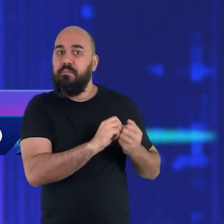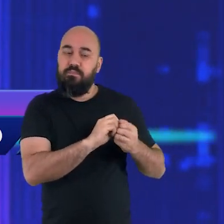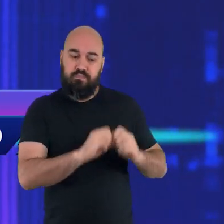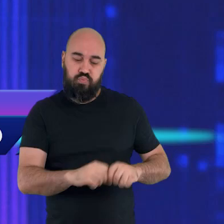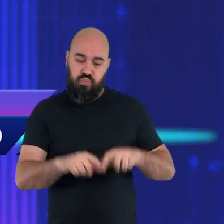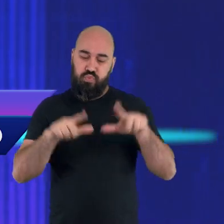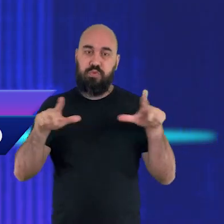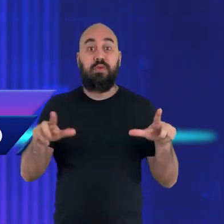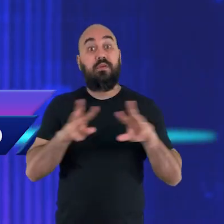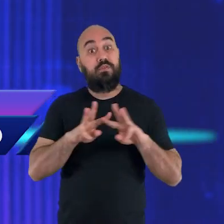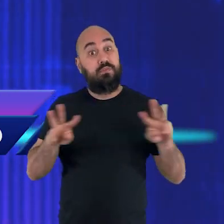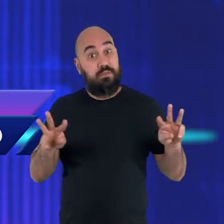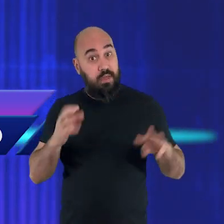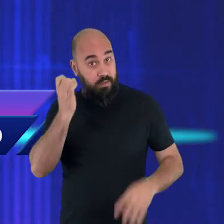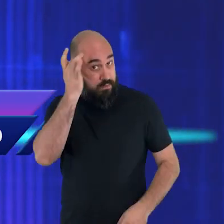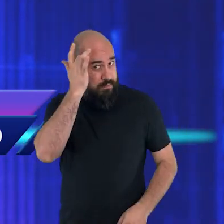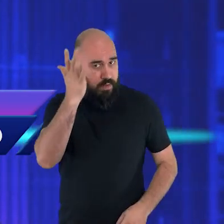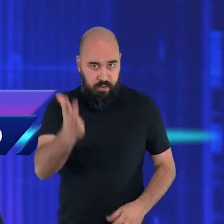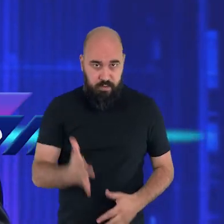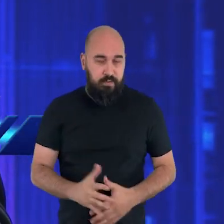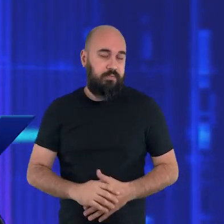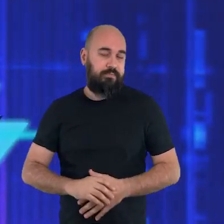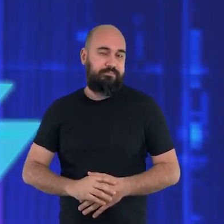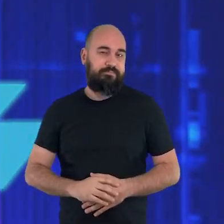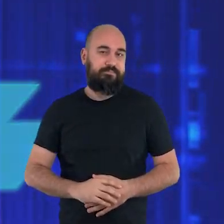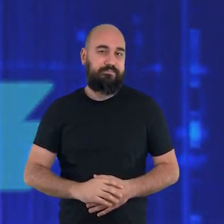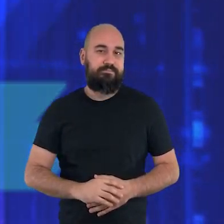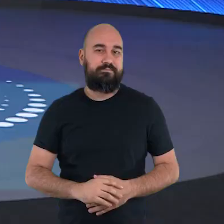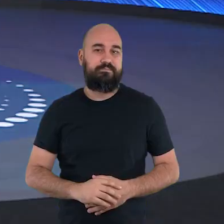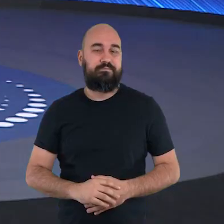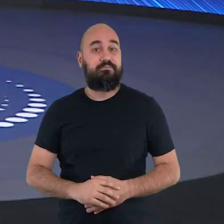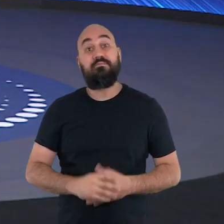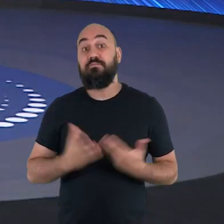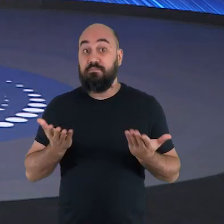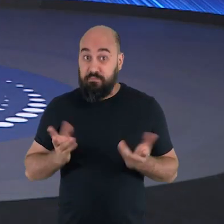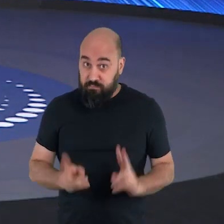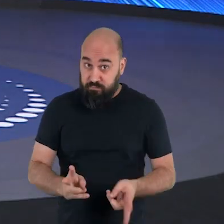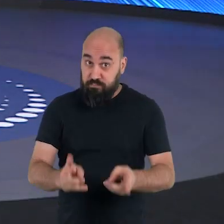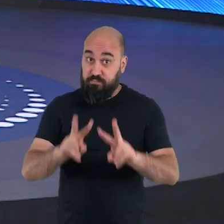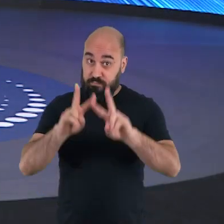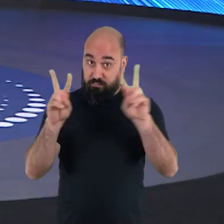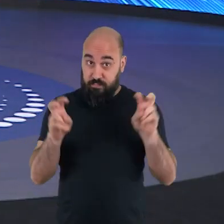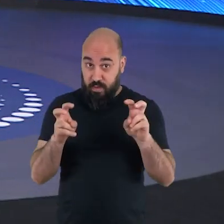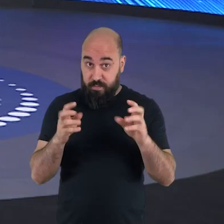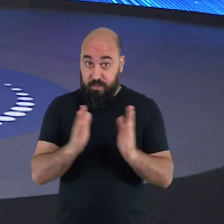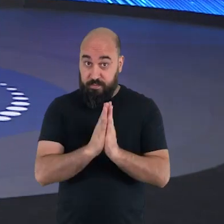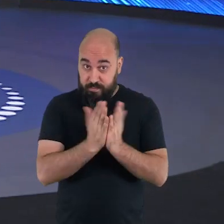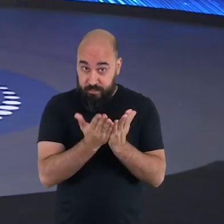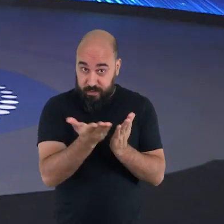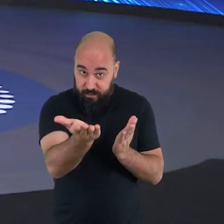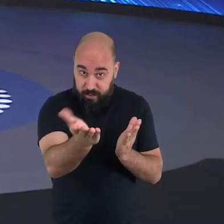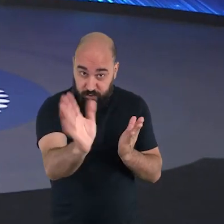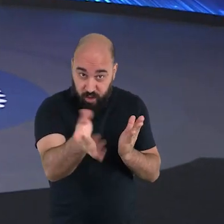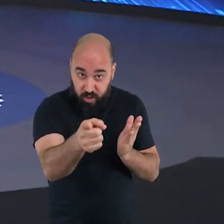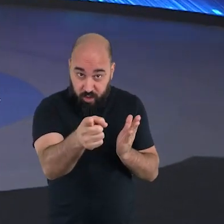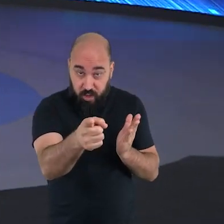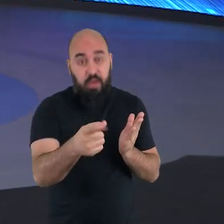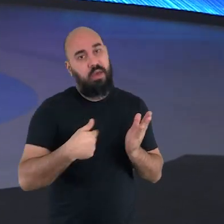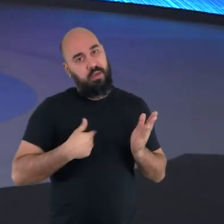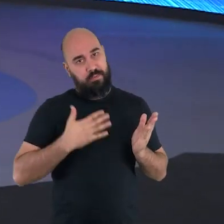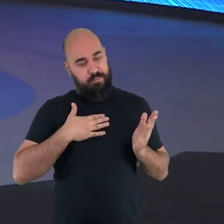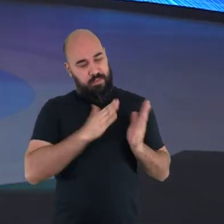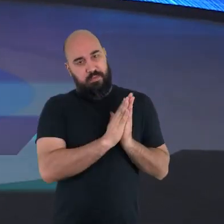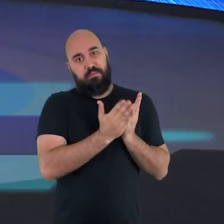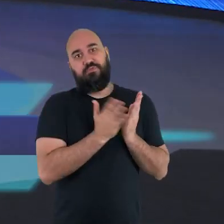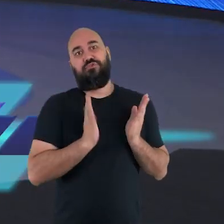diretamente para o site da escola bíblica. Vamos ao tema de hoje? Está com a sua bíblia aí? Eu estou